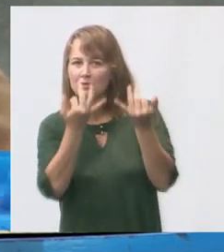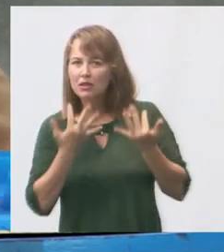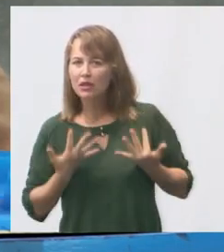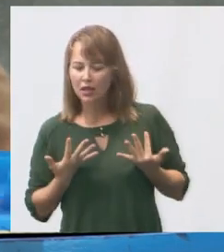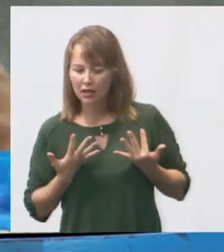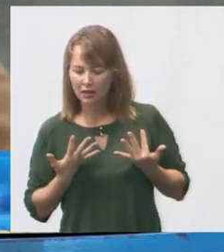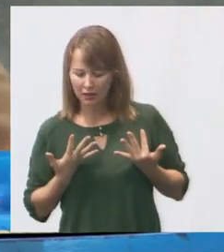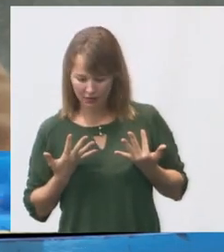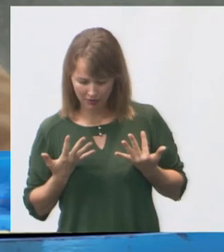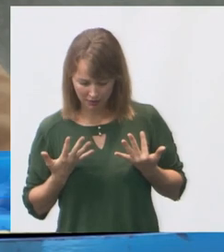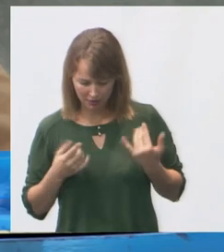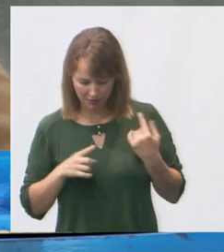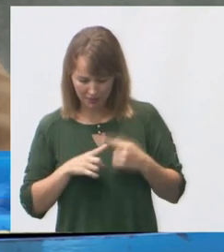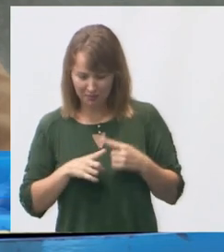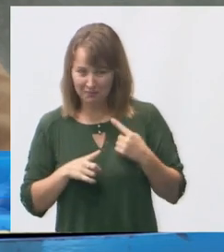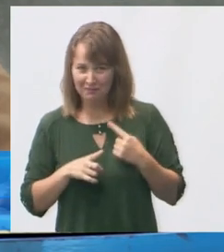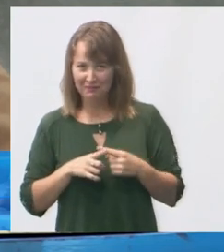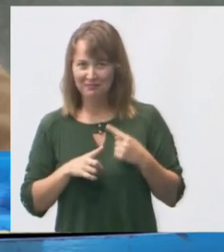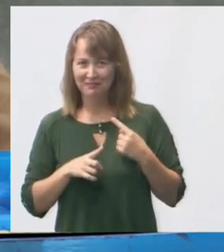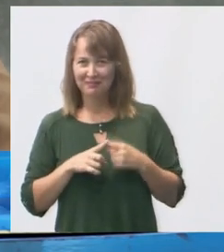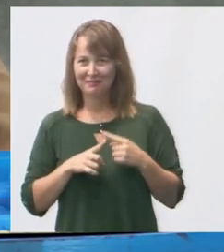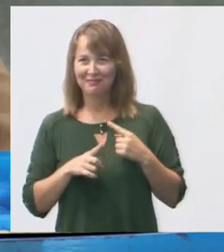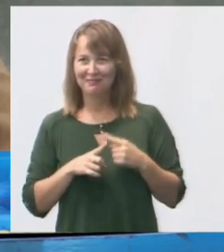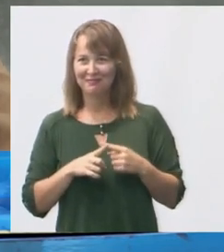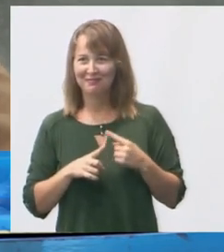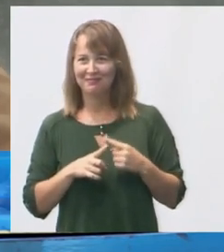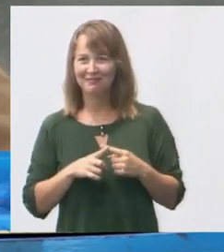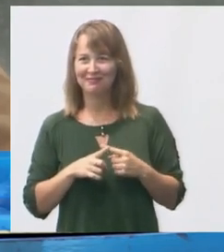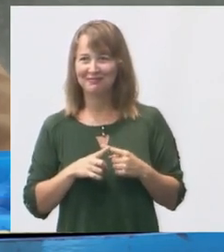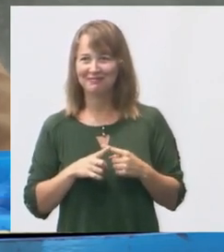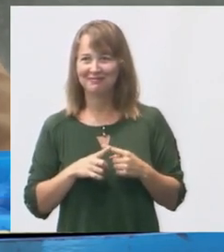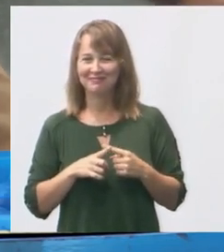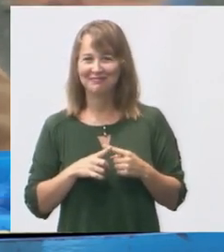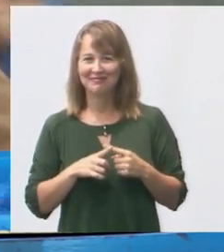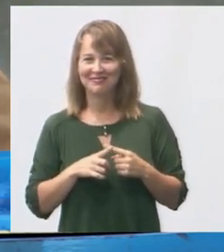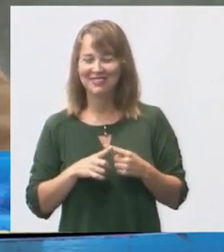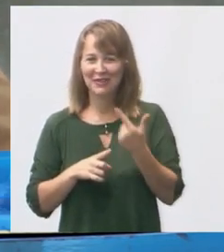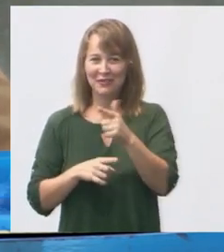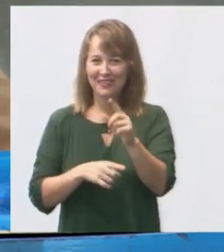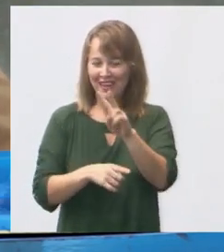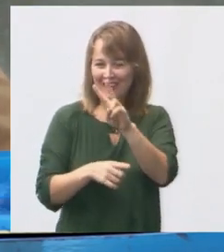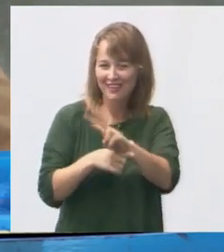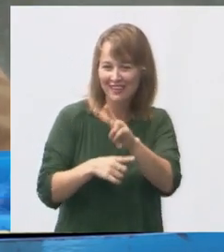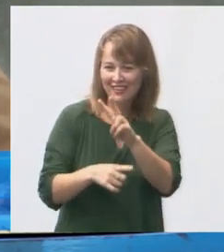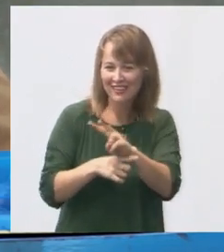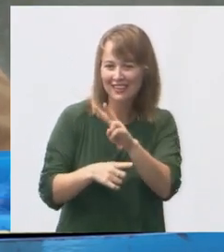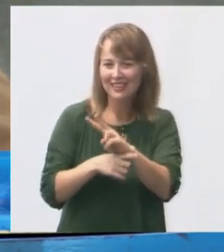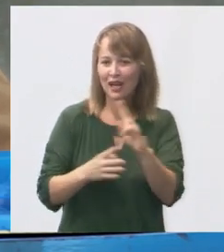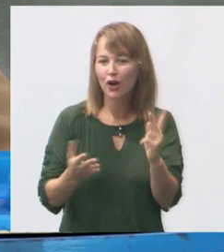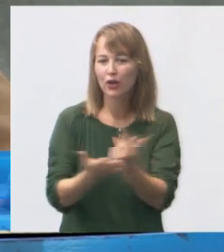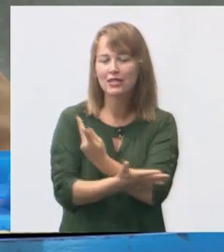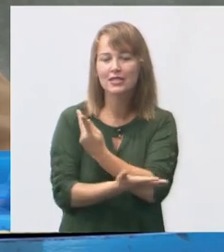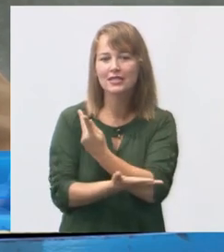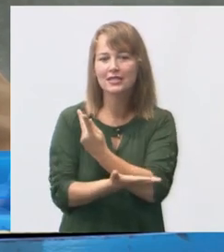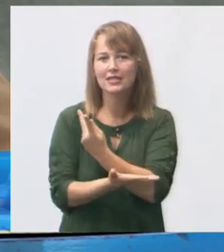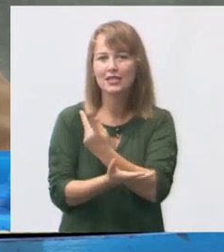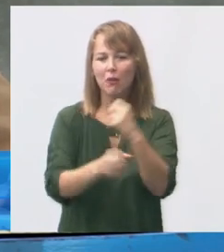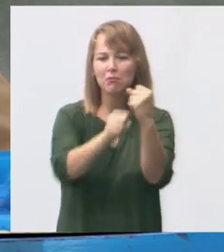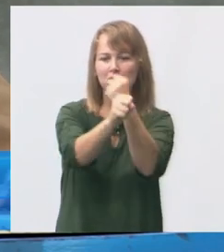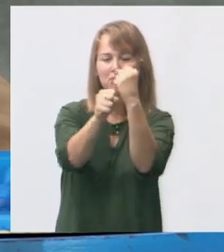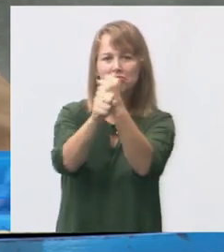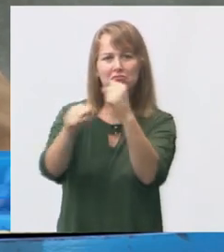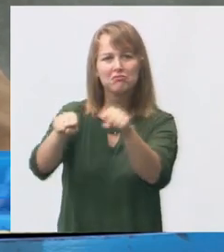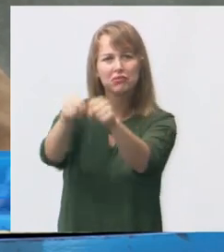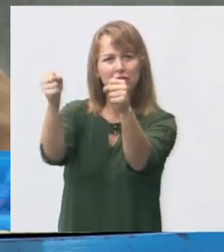por que ela ficou sem guarda, sem vigilância e acabou sendo depredada. Por